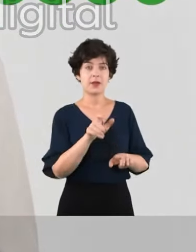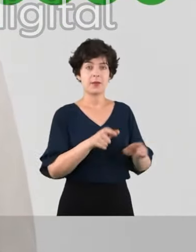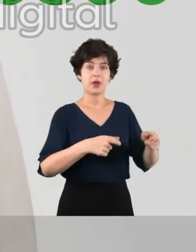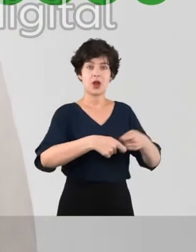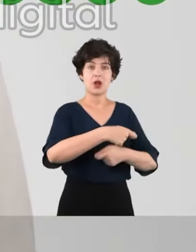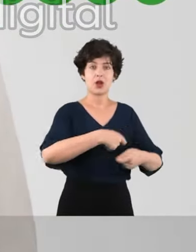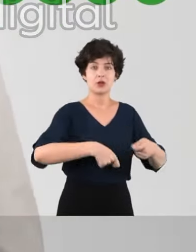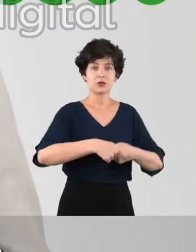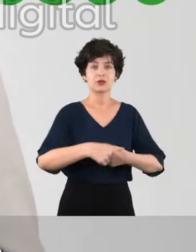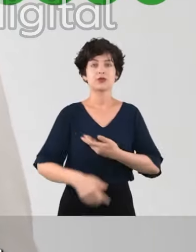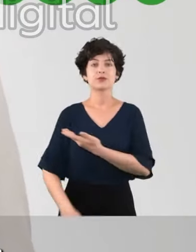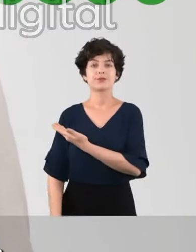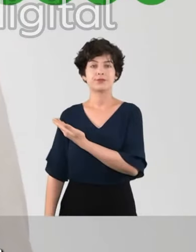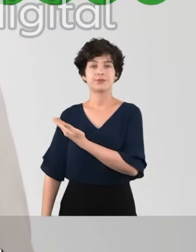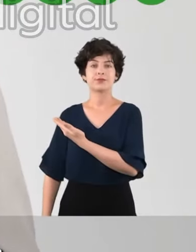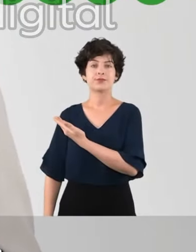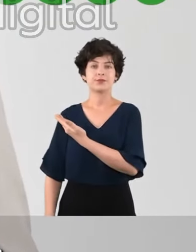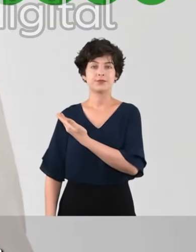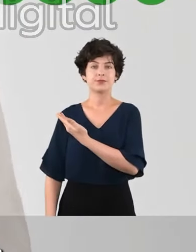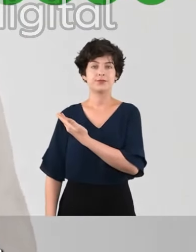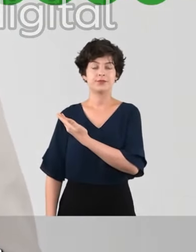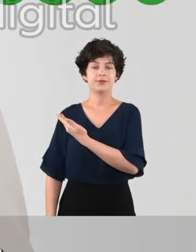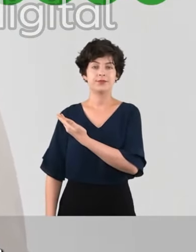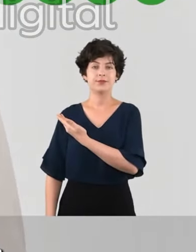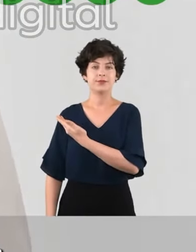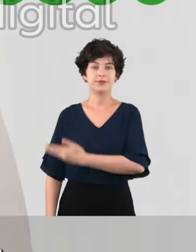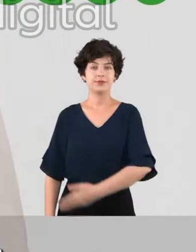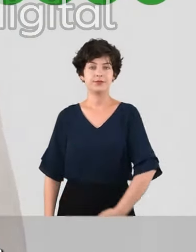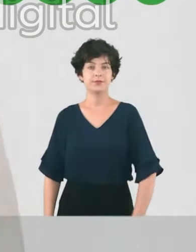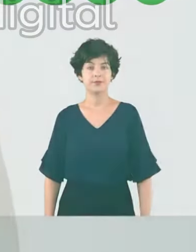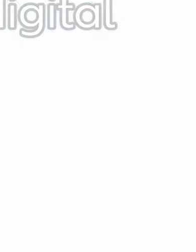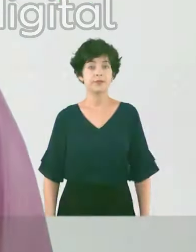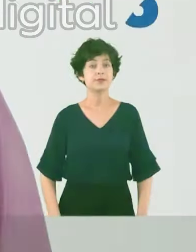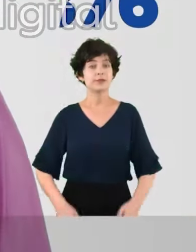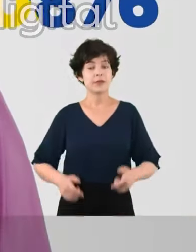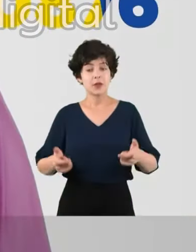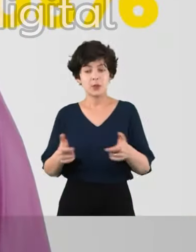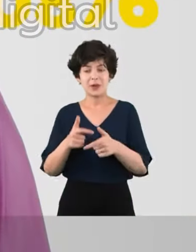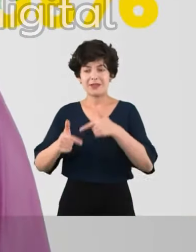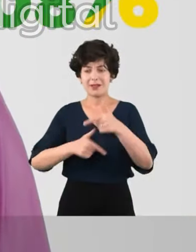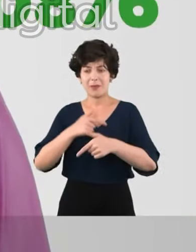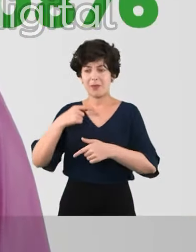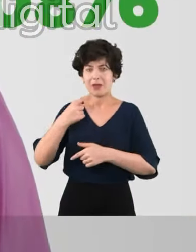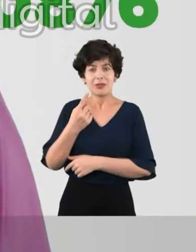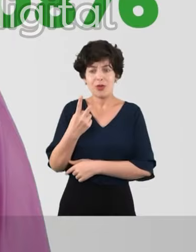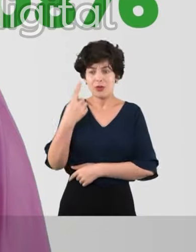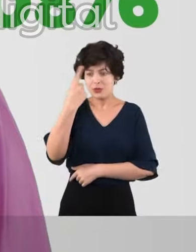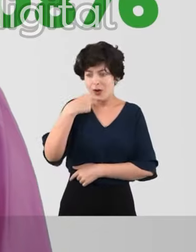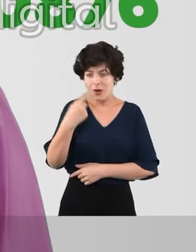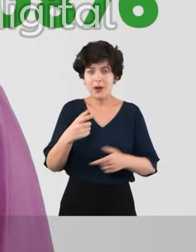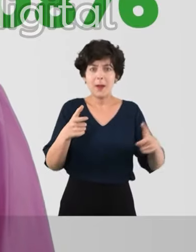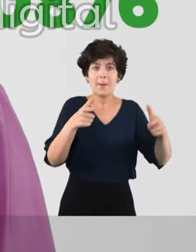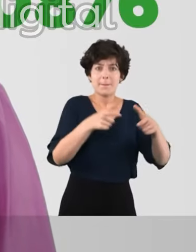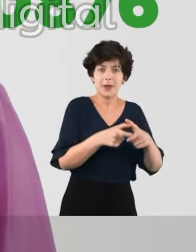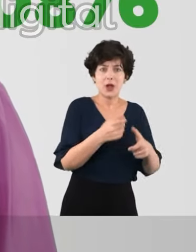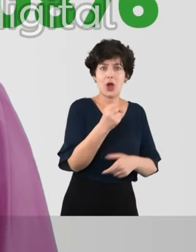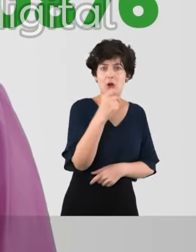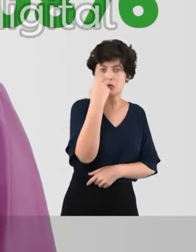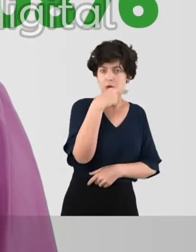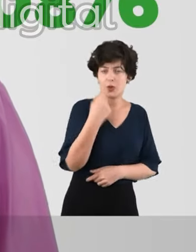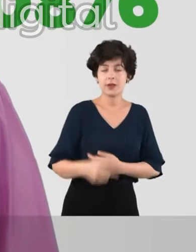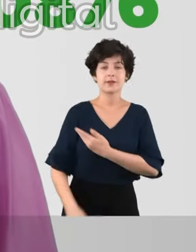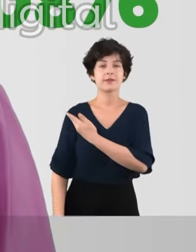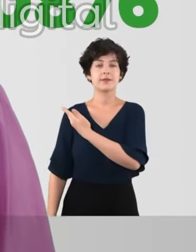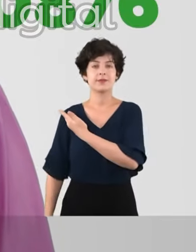pelos nossos comerciantes. Doutor Aldalho Paulo da Advocacia, 70 800. Pela redução da jornada de trabalho de 12 para 8 horas.